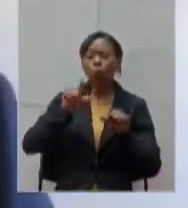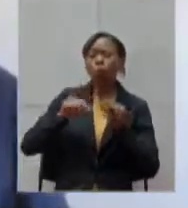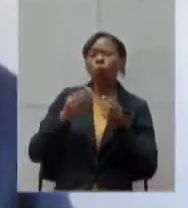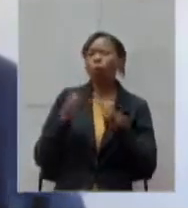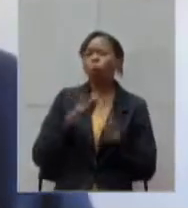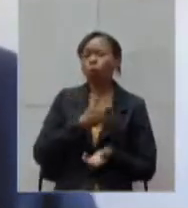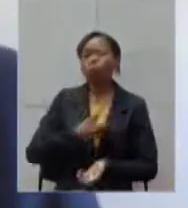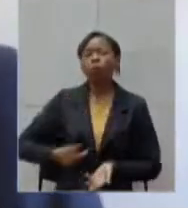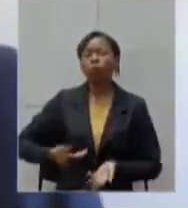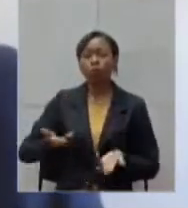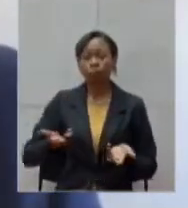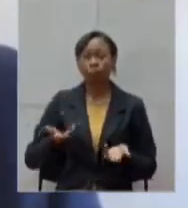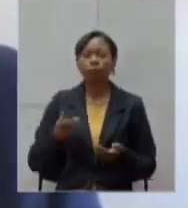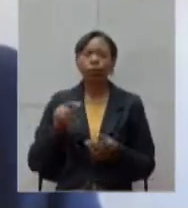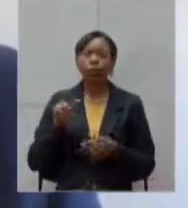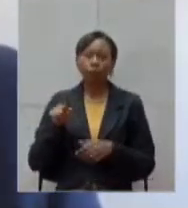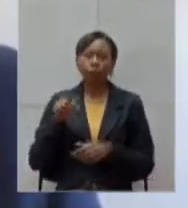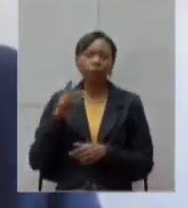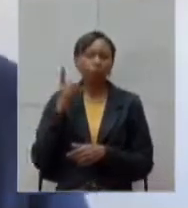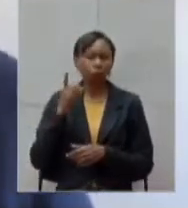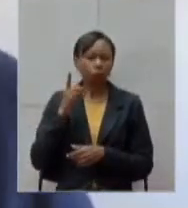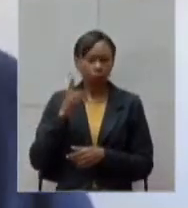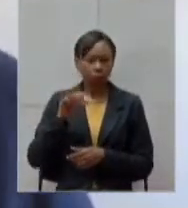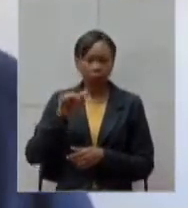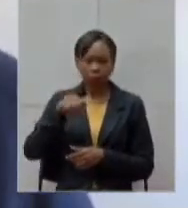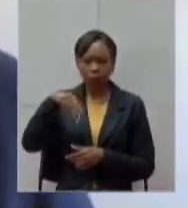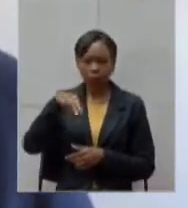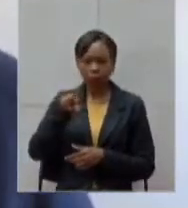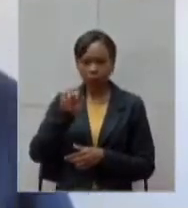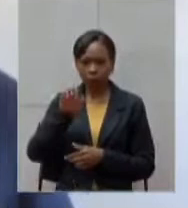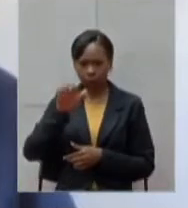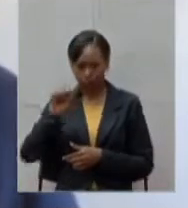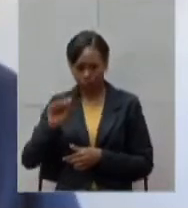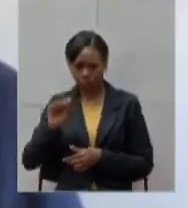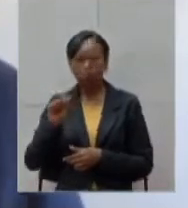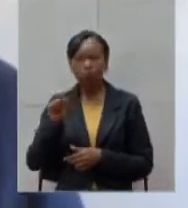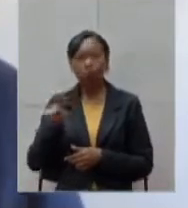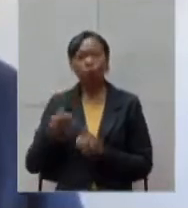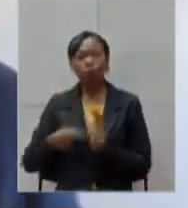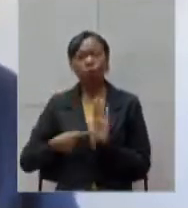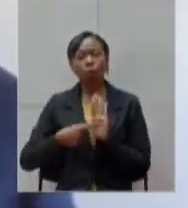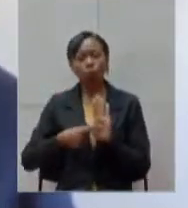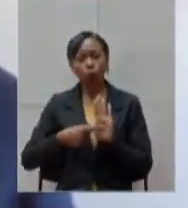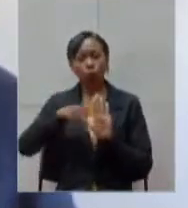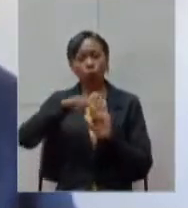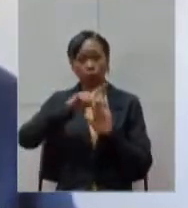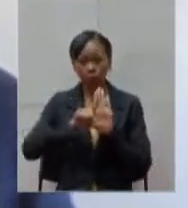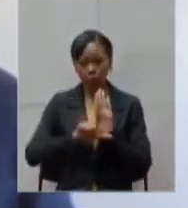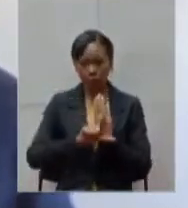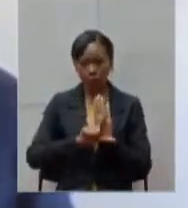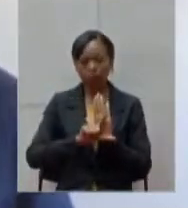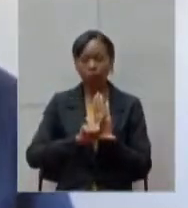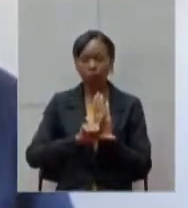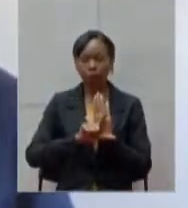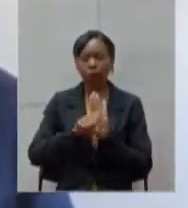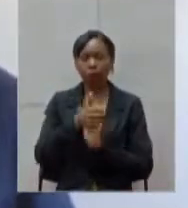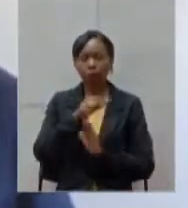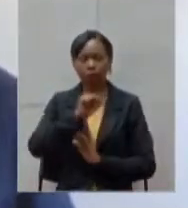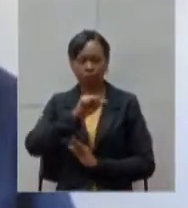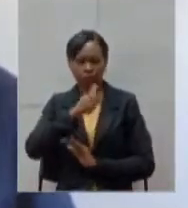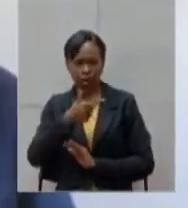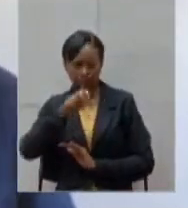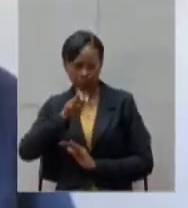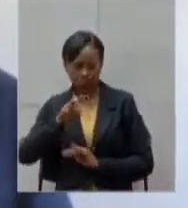deputada Andréa de Jesus apresentou o projeto de lei secretário o 1625 que incorpora o inciso